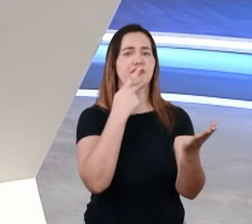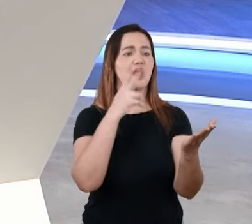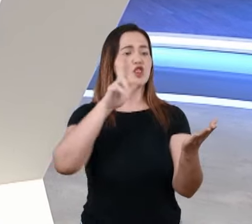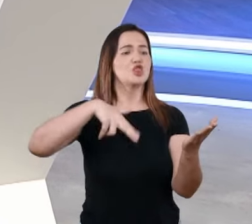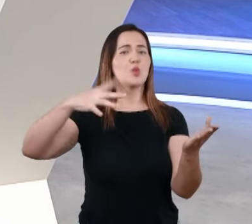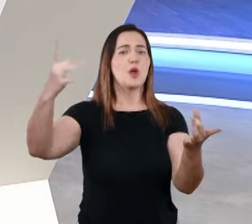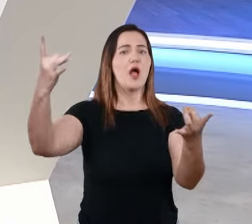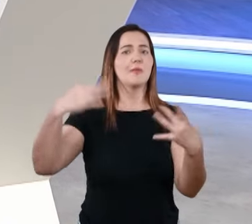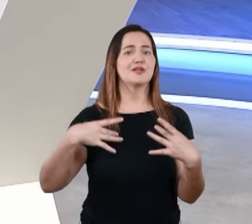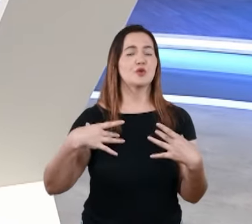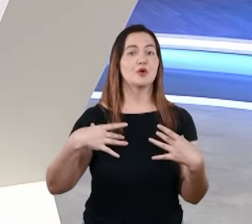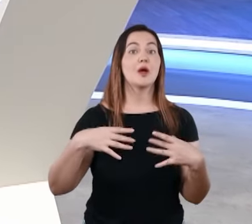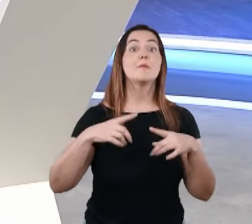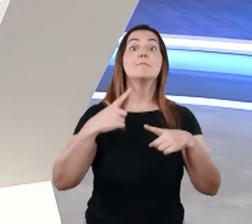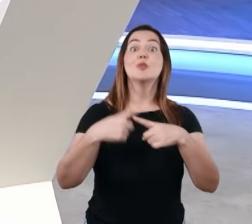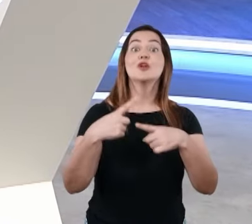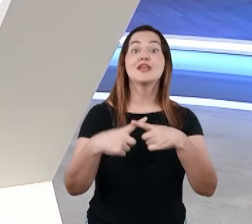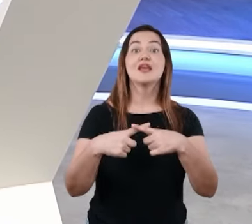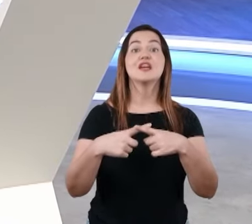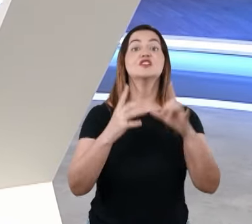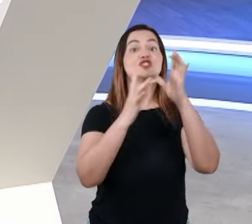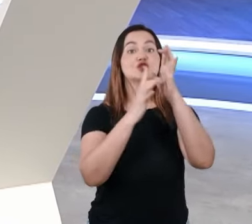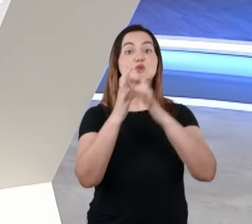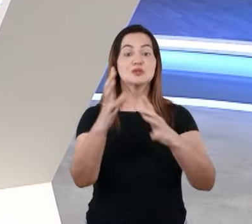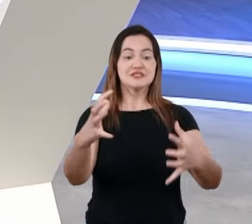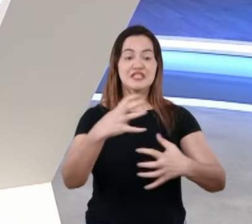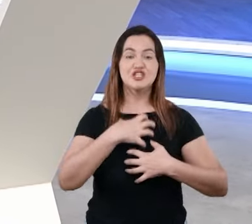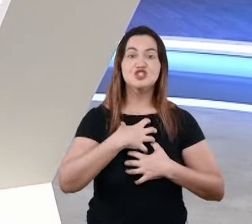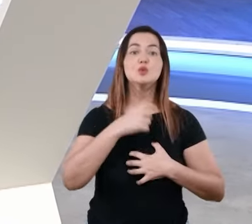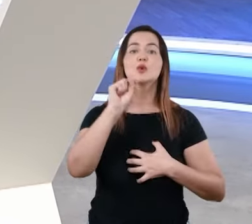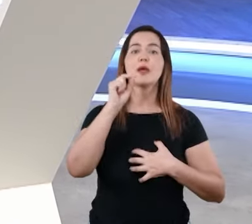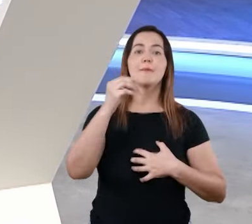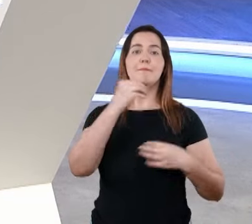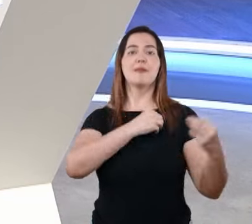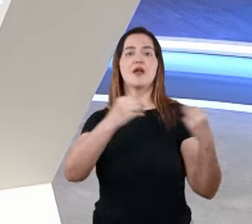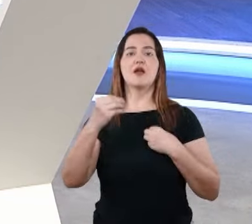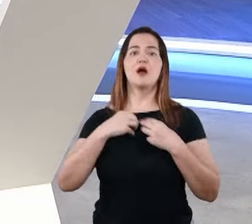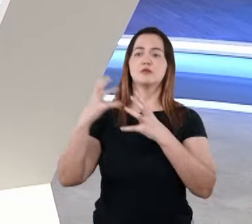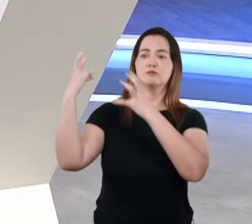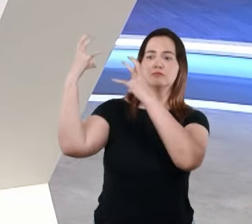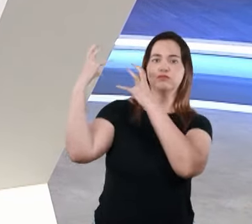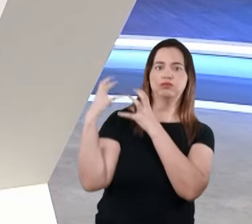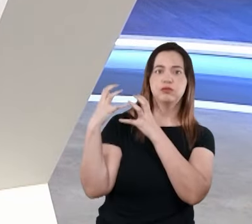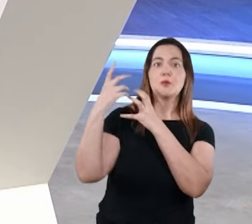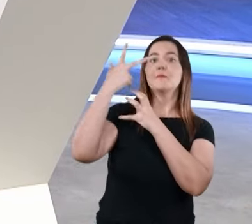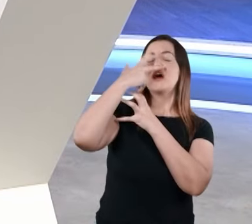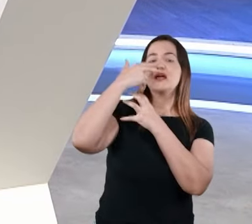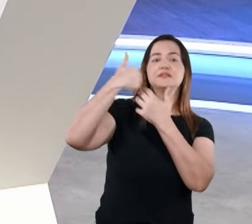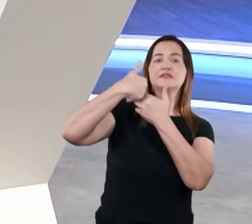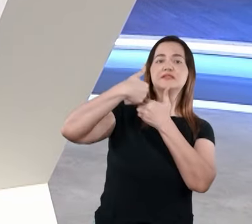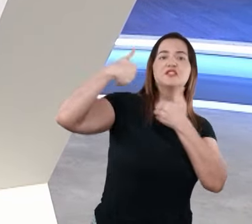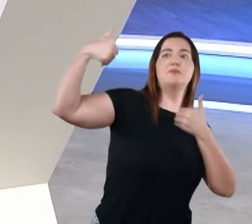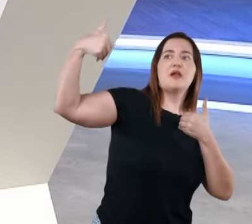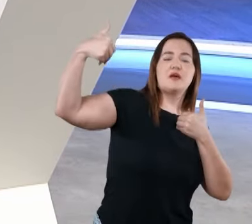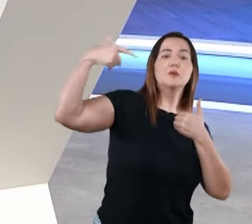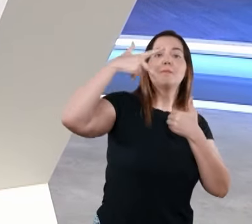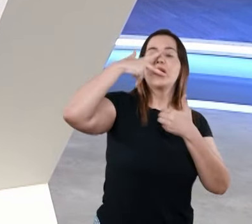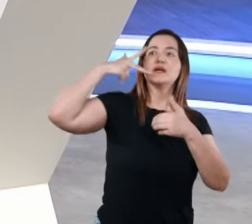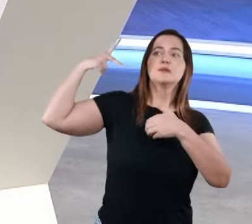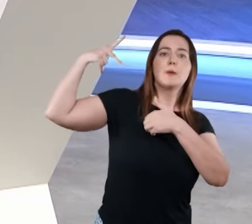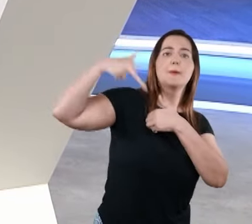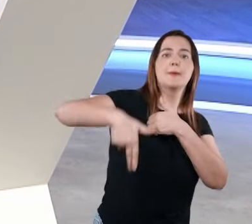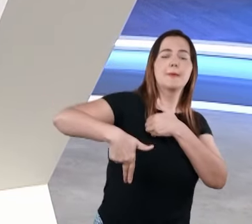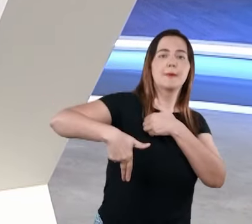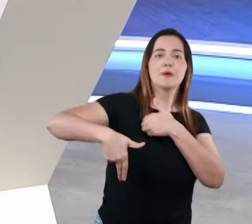Porque o pecado separou completamente Jesus de seu Pai. E é isso que o pecado faz comigo e com